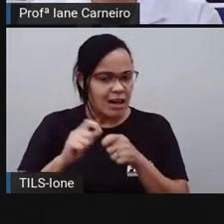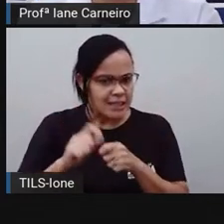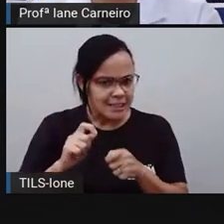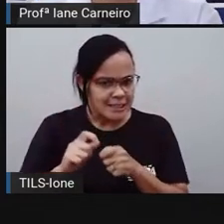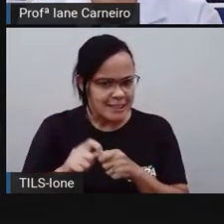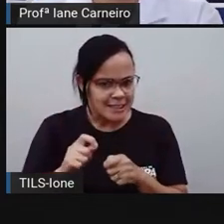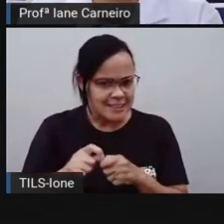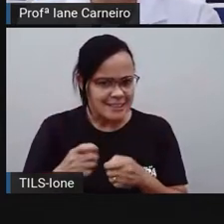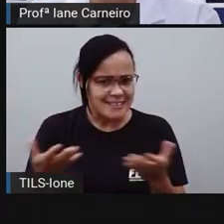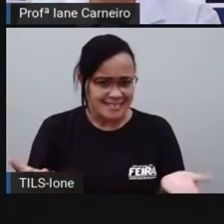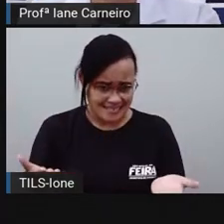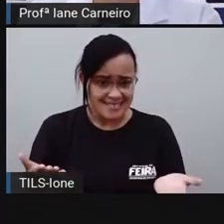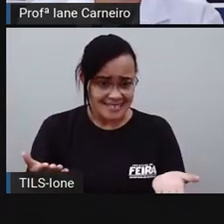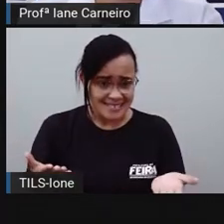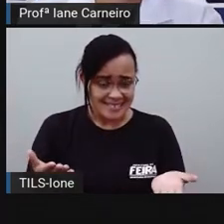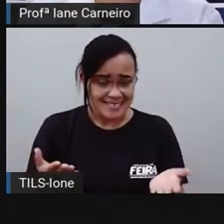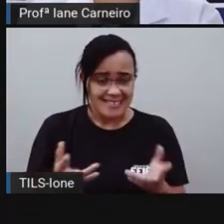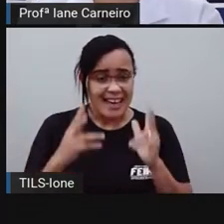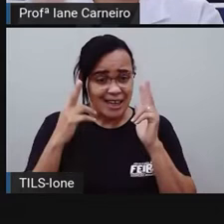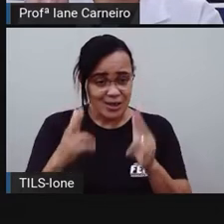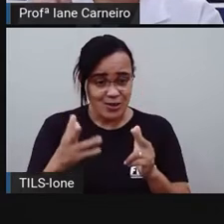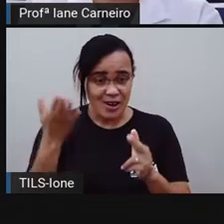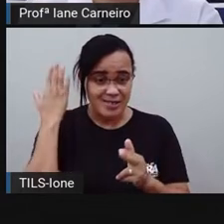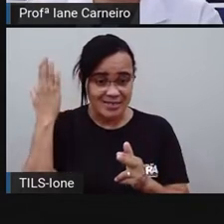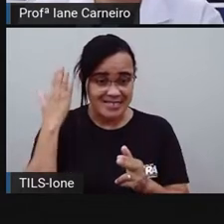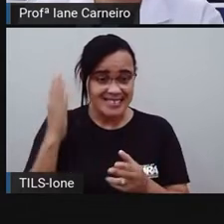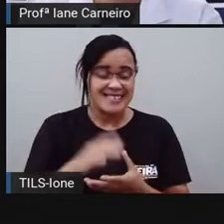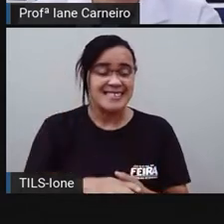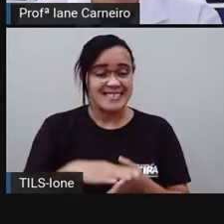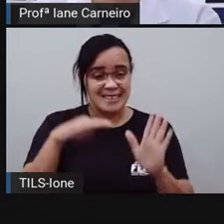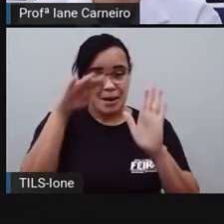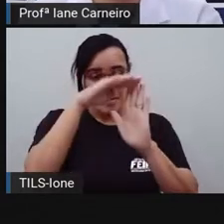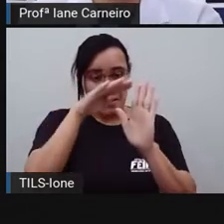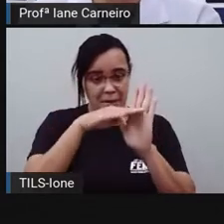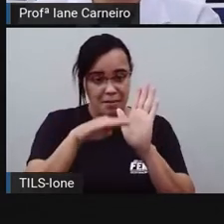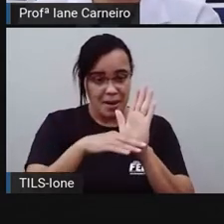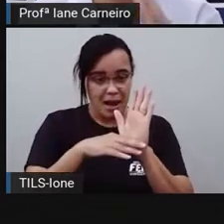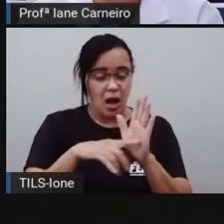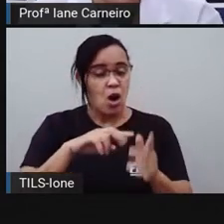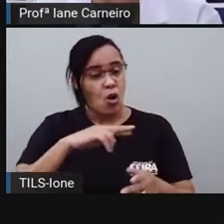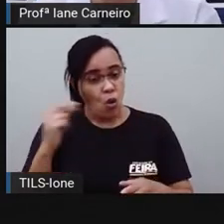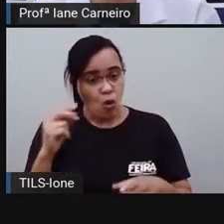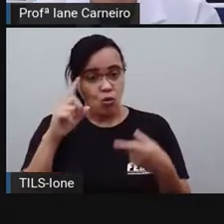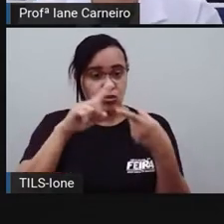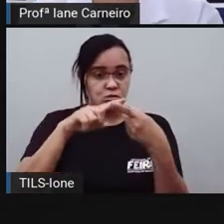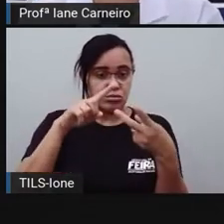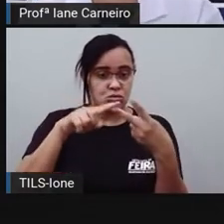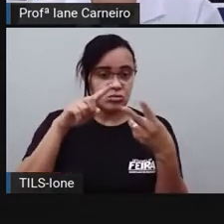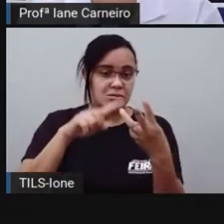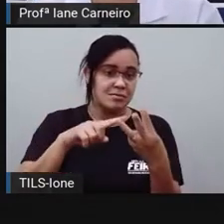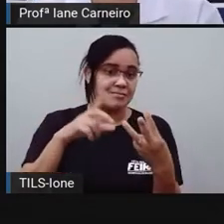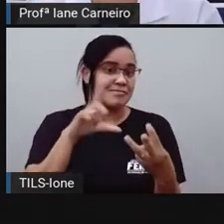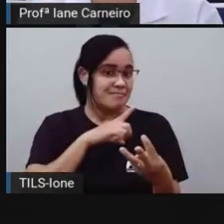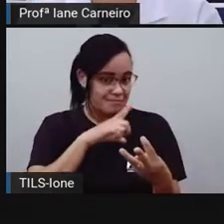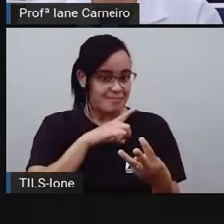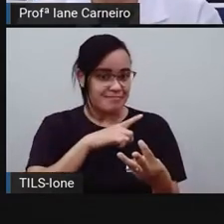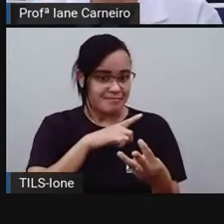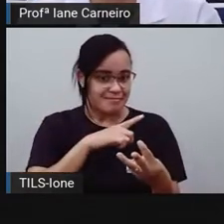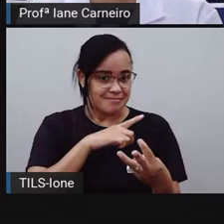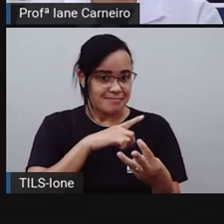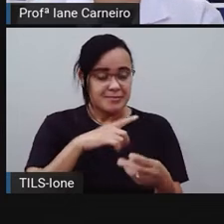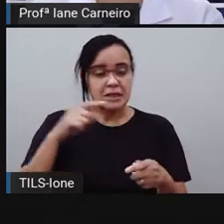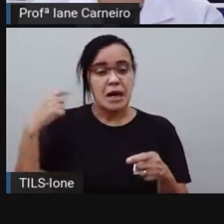Para o... A panqueca, né? A coxinha também tem três etapas, né? De preparação da própria coxinha. Então, tem a parte do